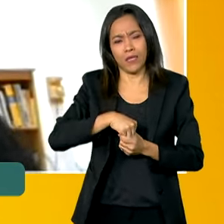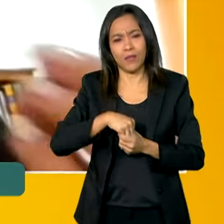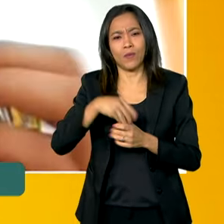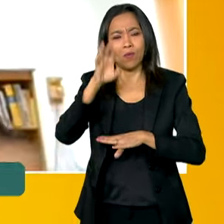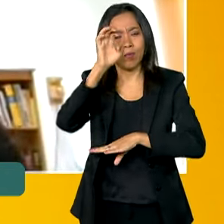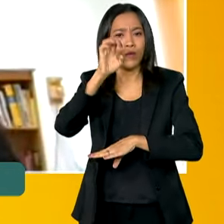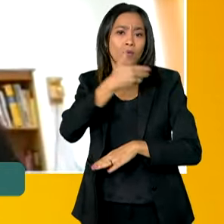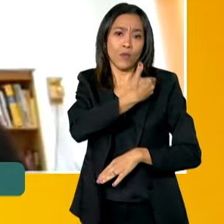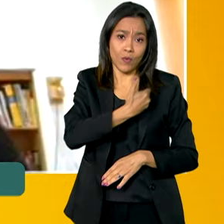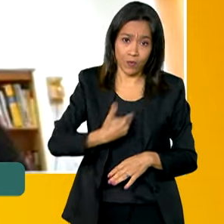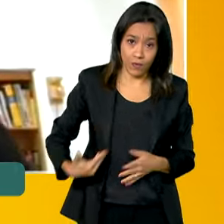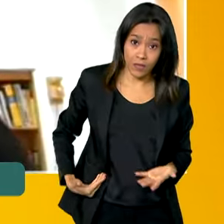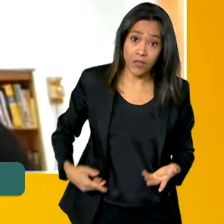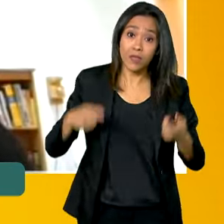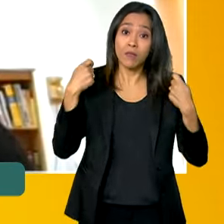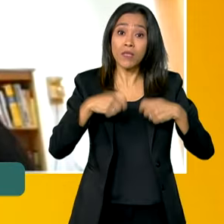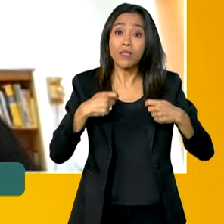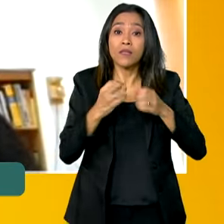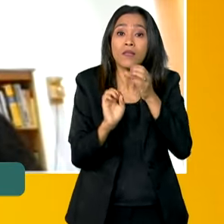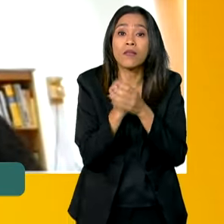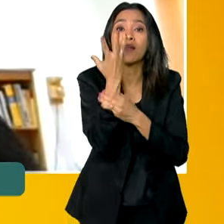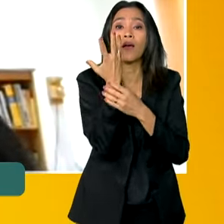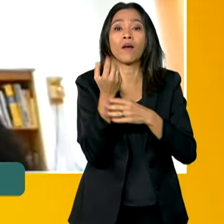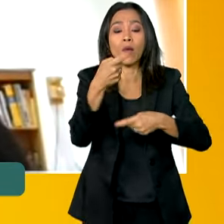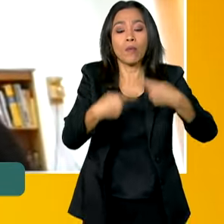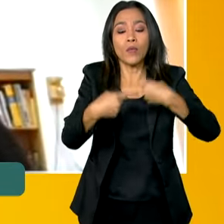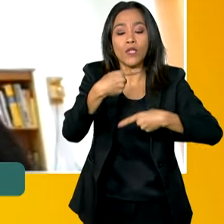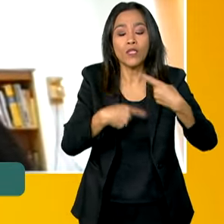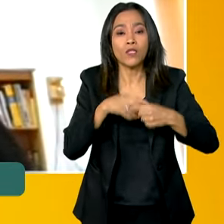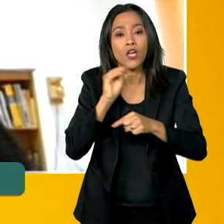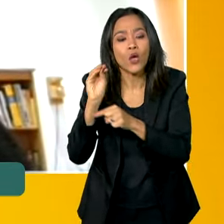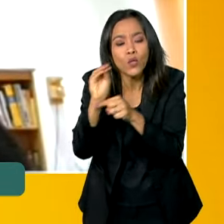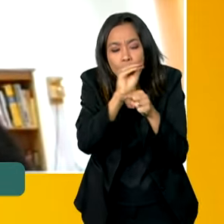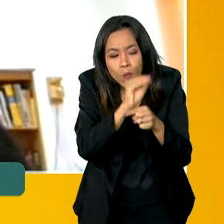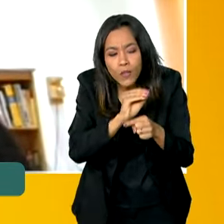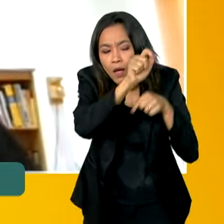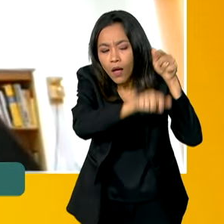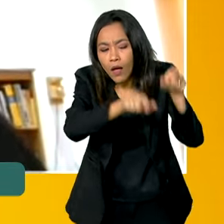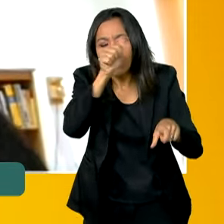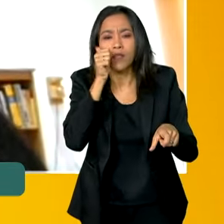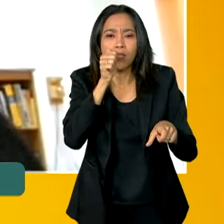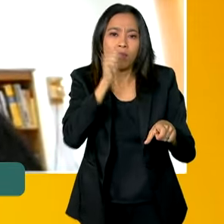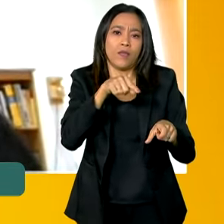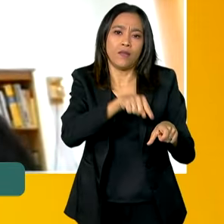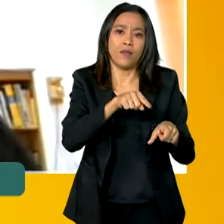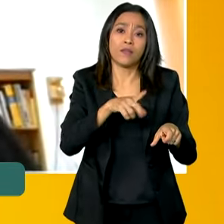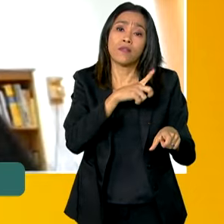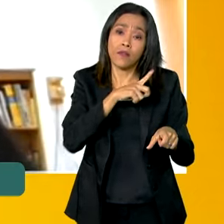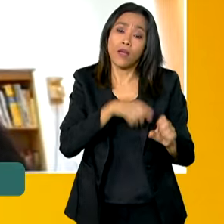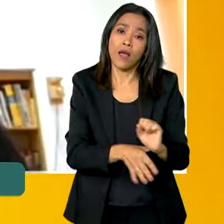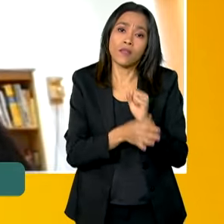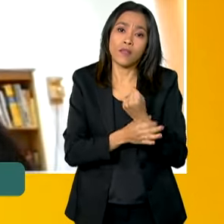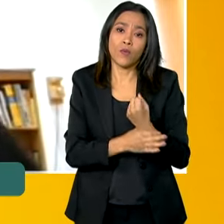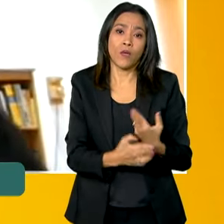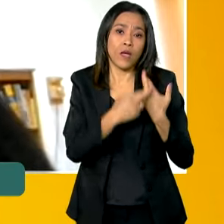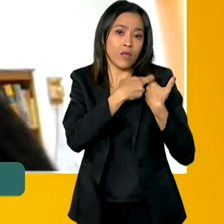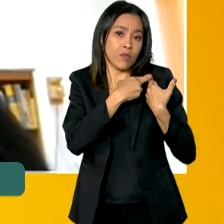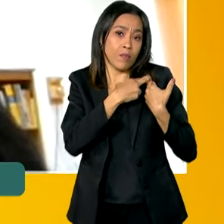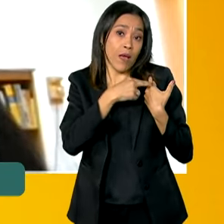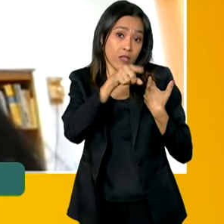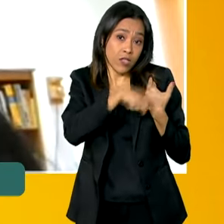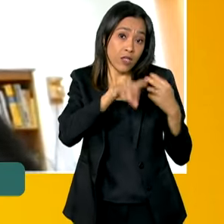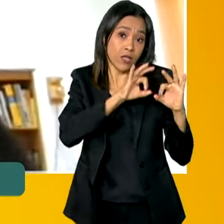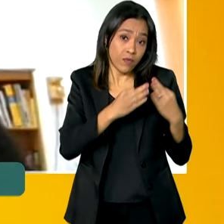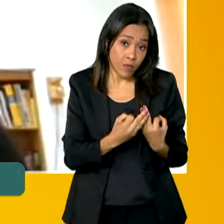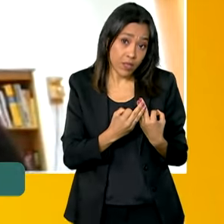uma política de cuidados distributiva, vamos dizer assim, que garanta a responsabilidade das famílias no trabalho de